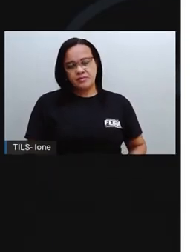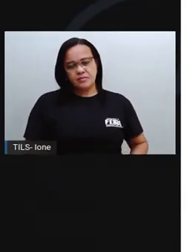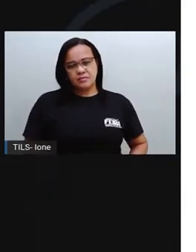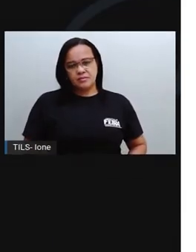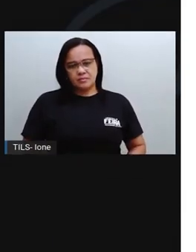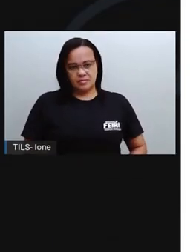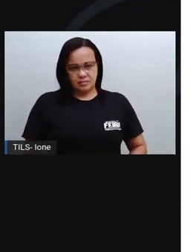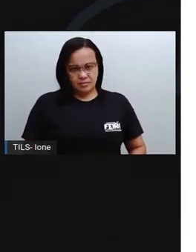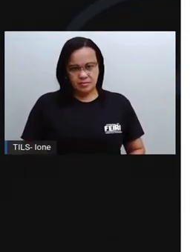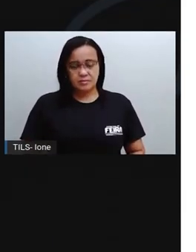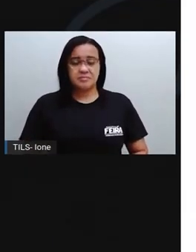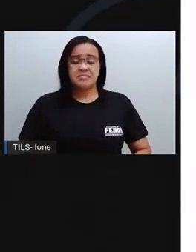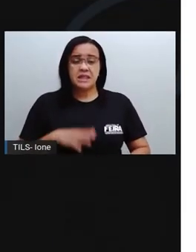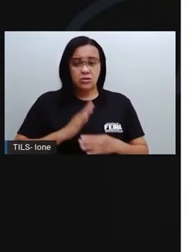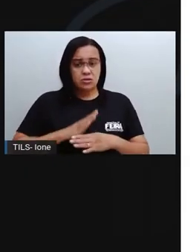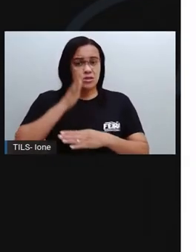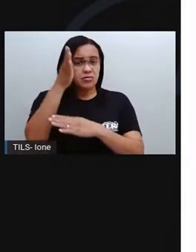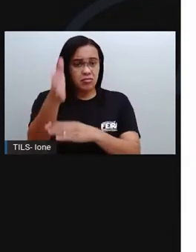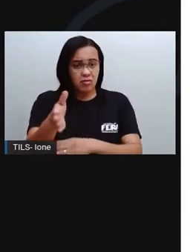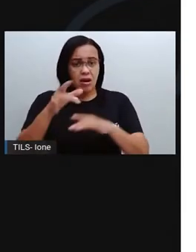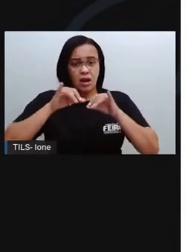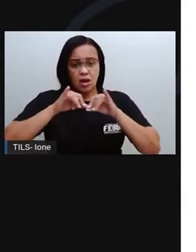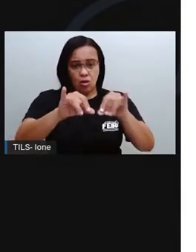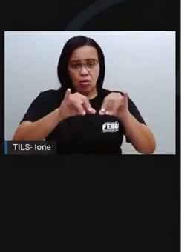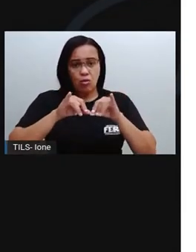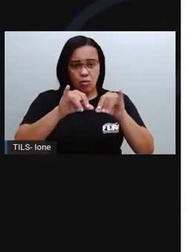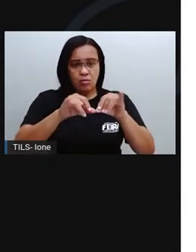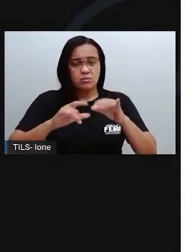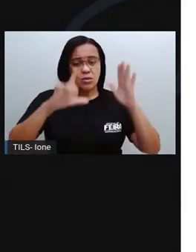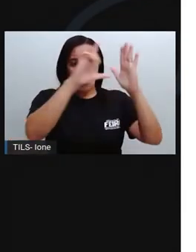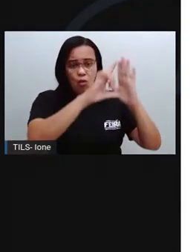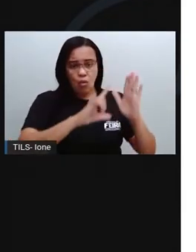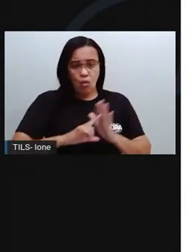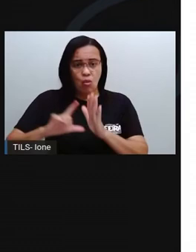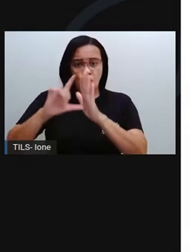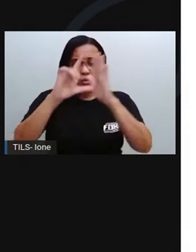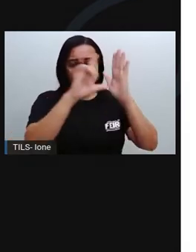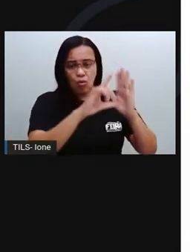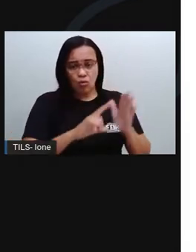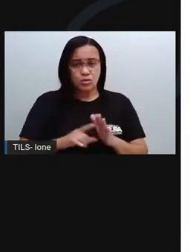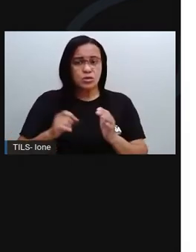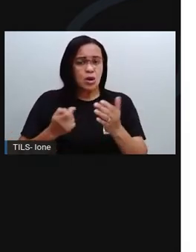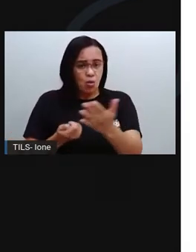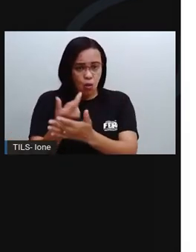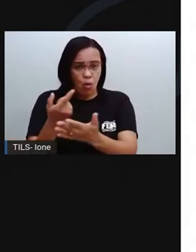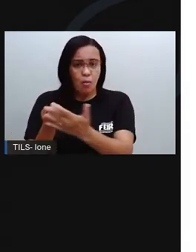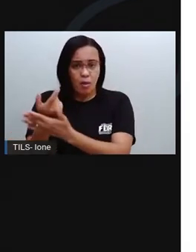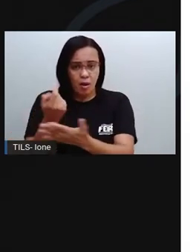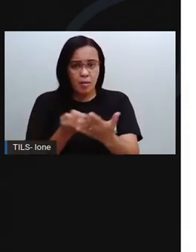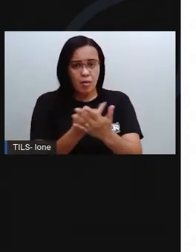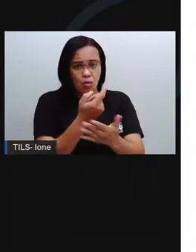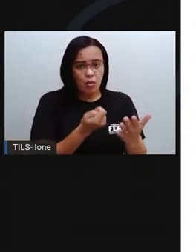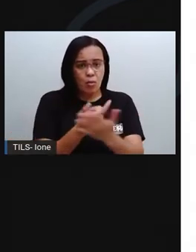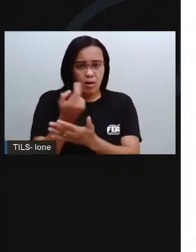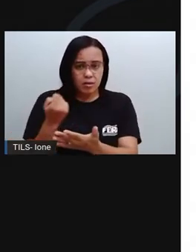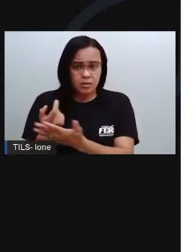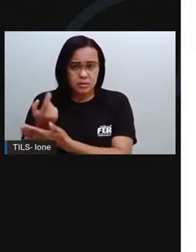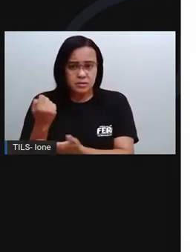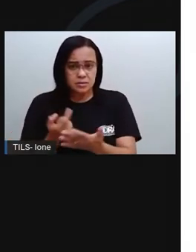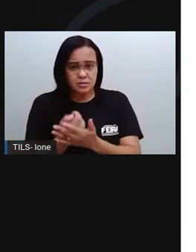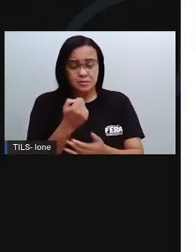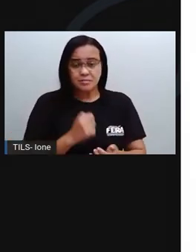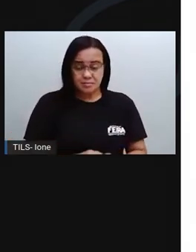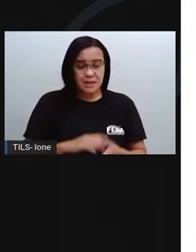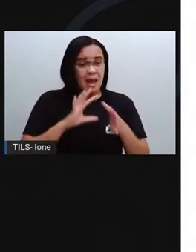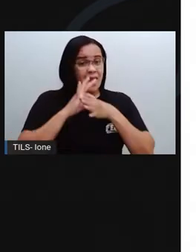Quando vamos às lojas ou supermercados, levamos para casa mais do que os produtos que compramos. Sabe quem sempre acaba indo com